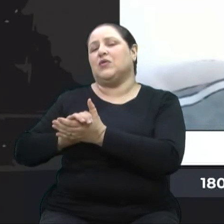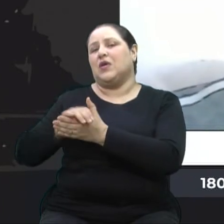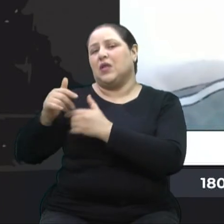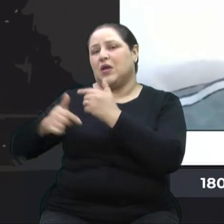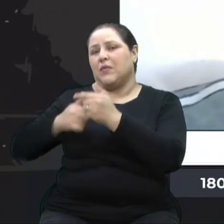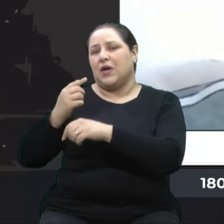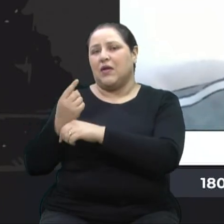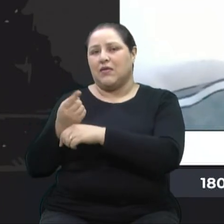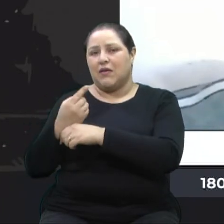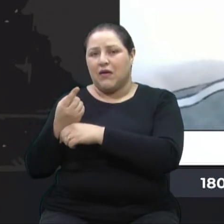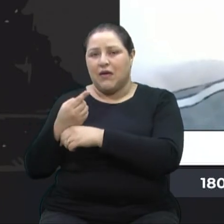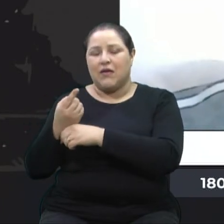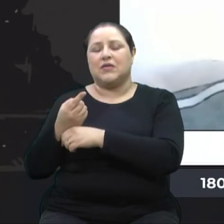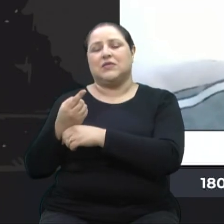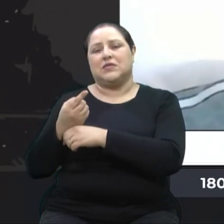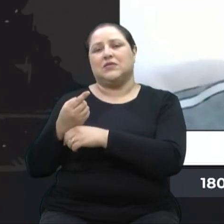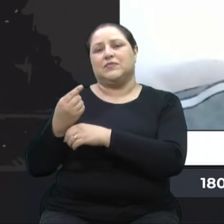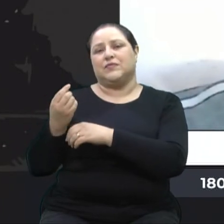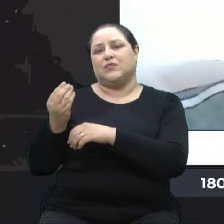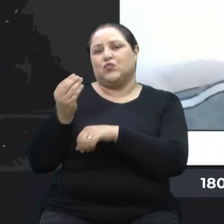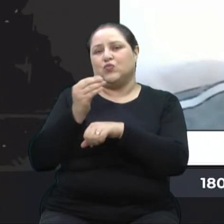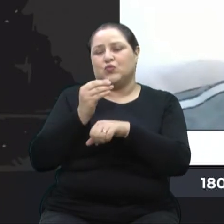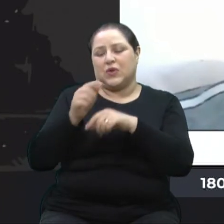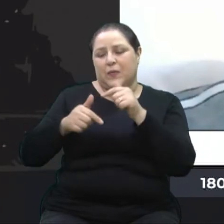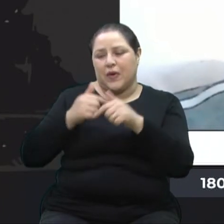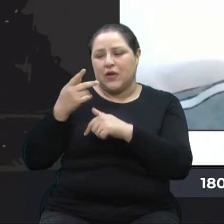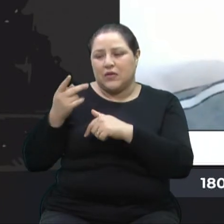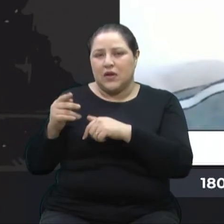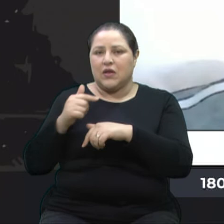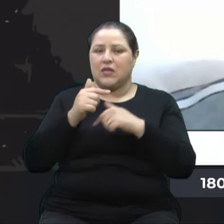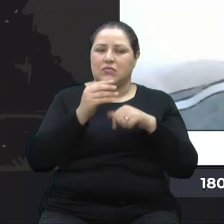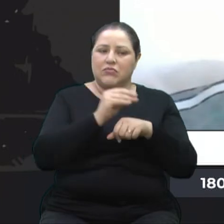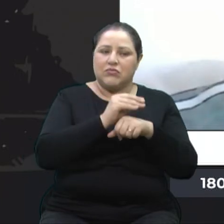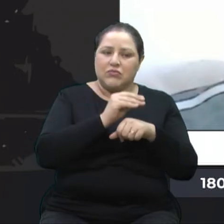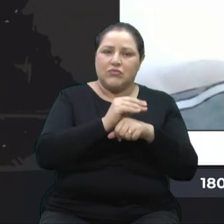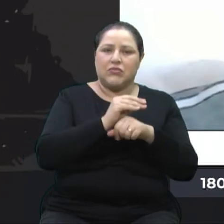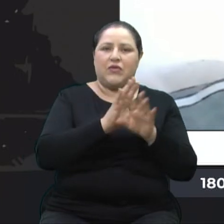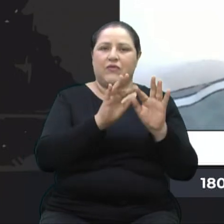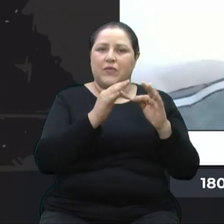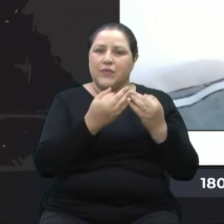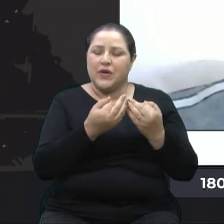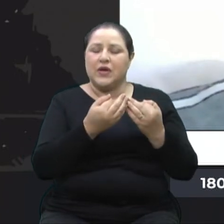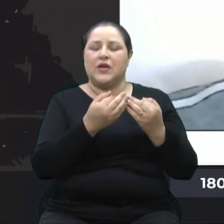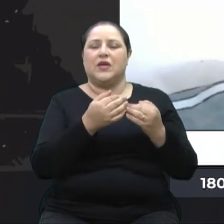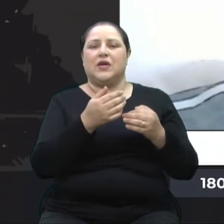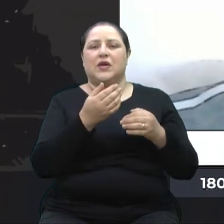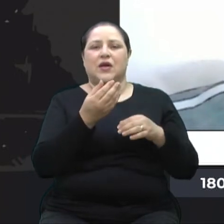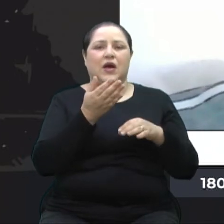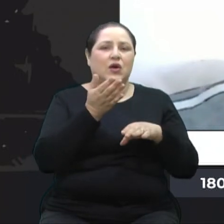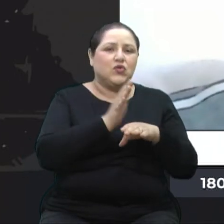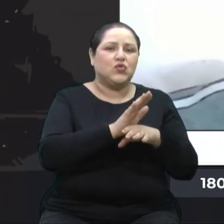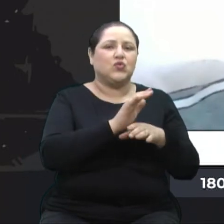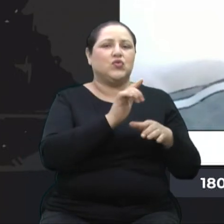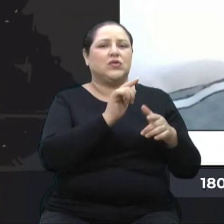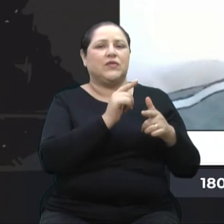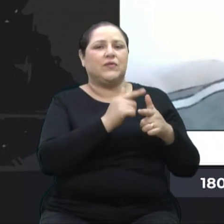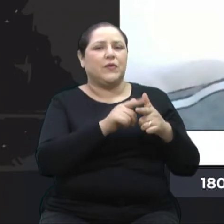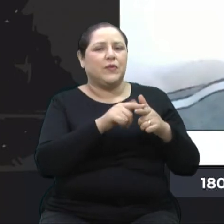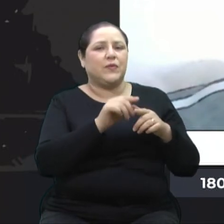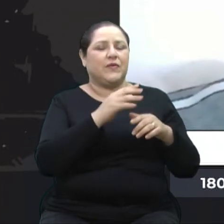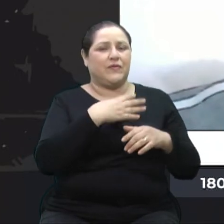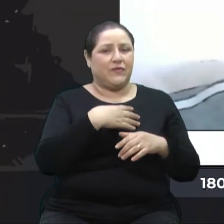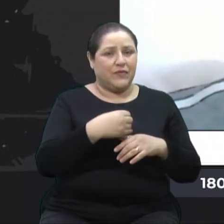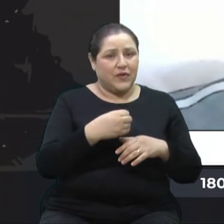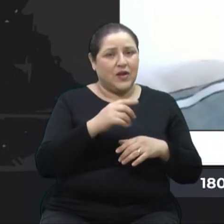ela com o trabalho dele sustenta uma família, os problemas da filha, e ainda assim ela consegue retirar uma